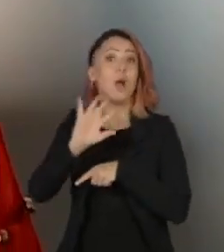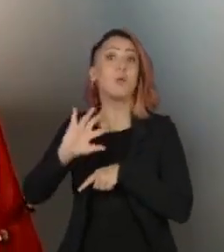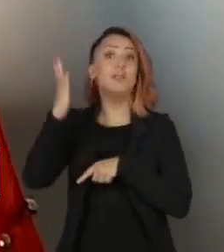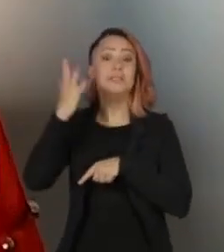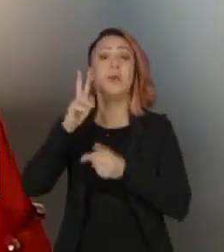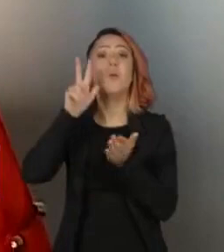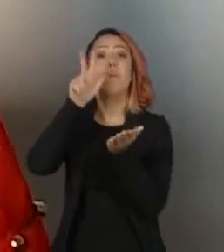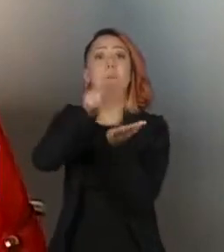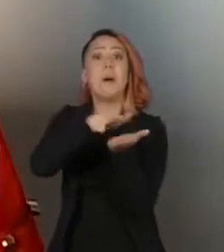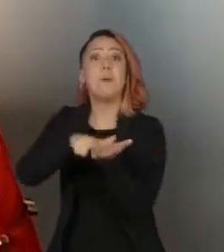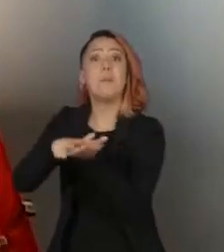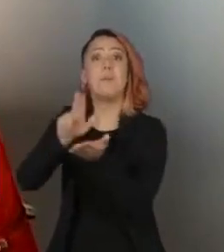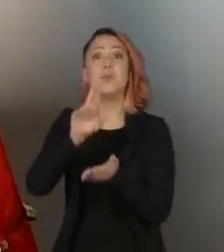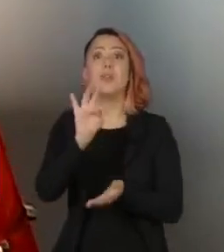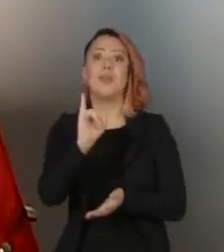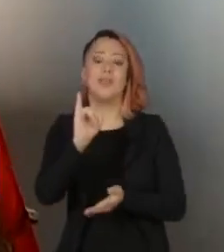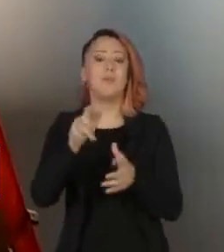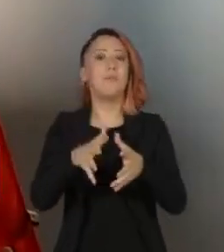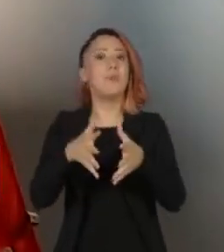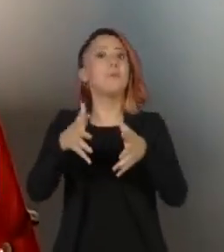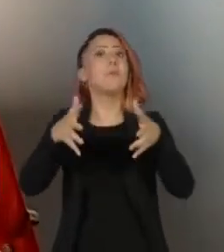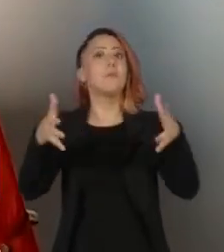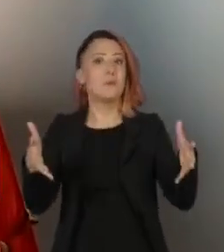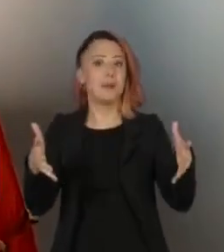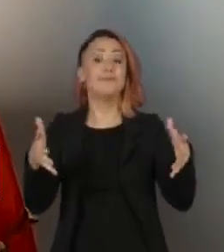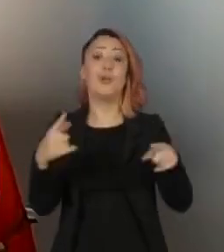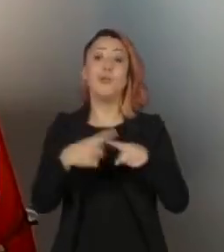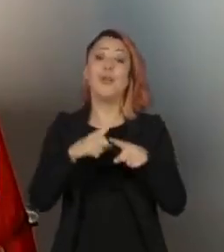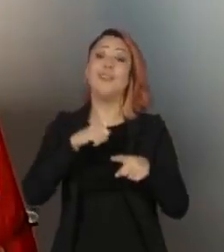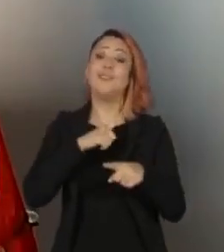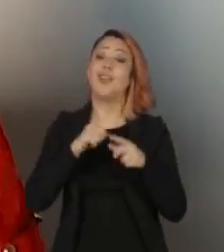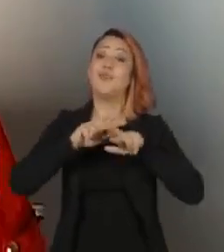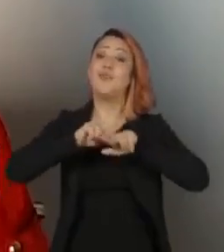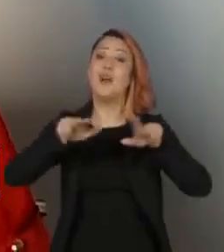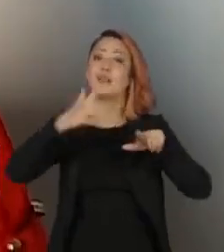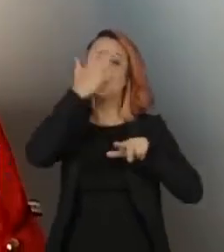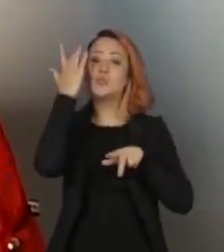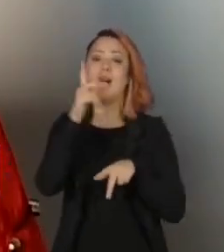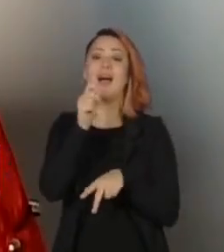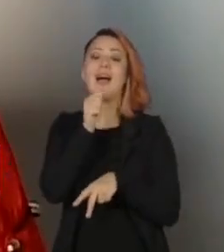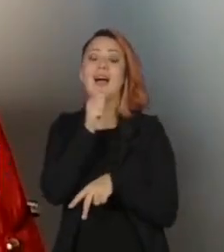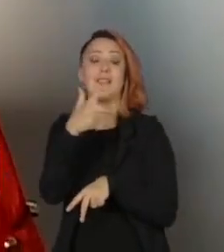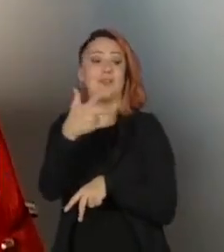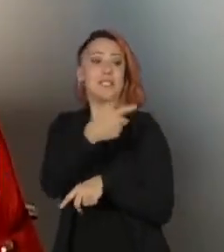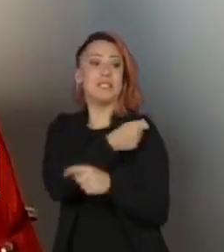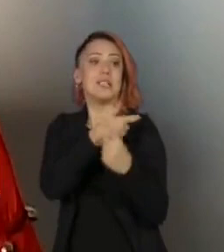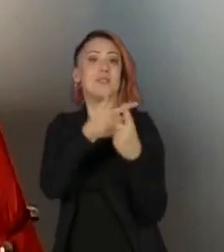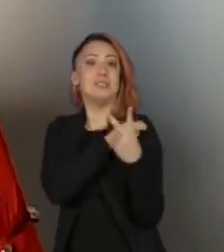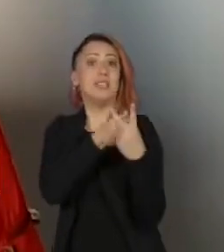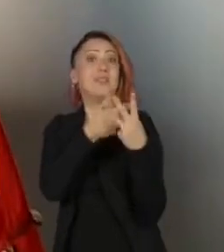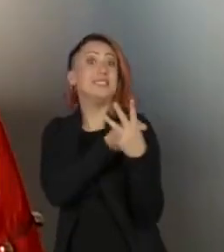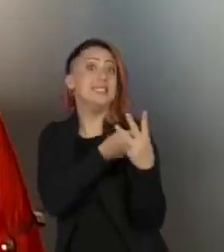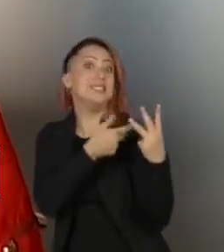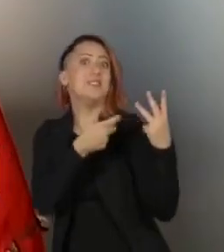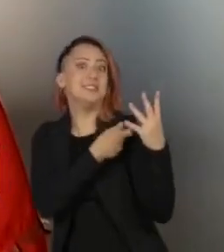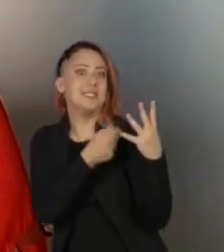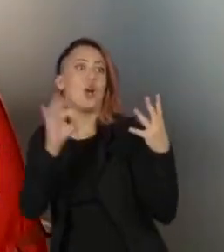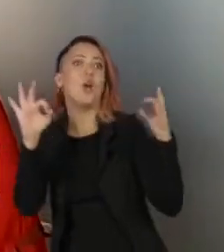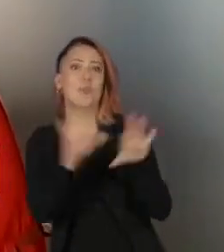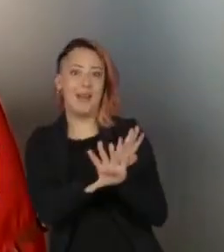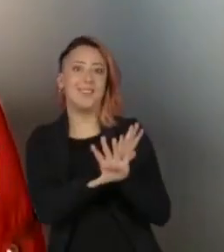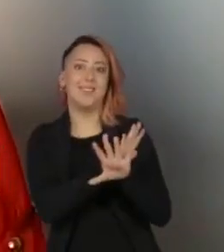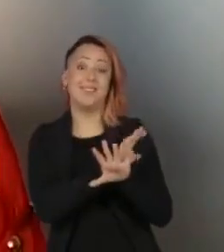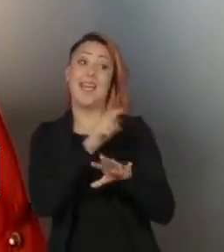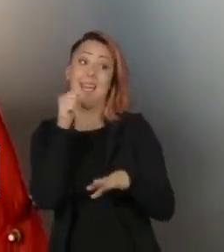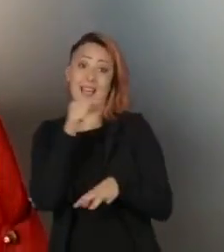internação, principalmente nas pessoas que não estão com a vacinação completa. Essas pessoas têm risco de ter uma doença